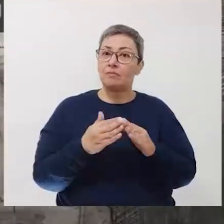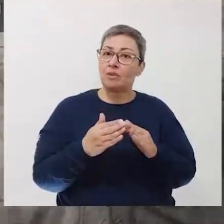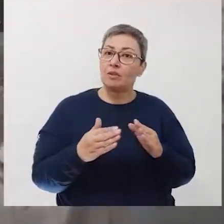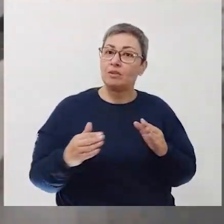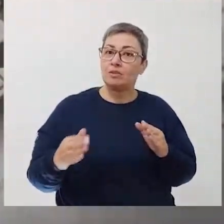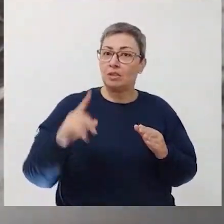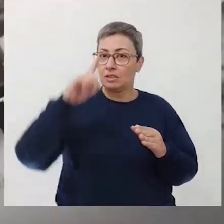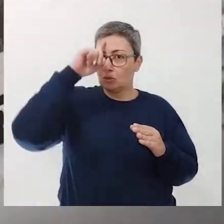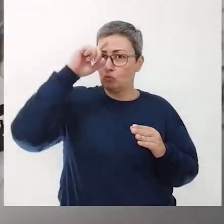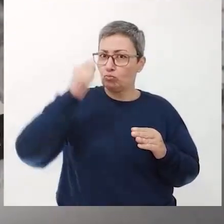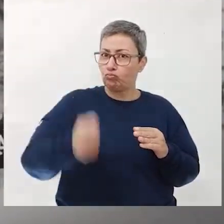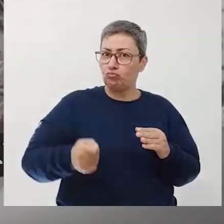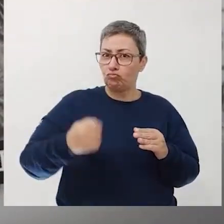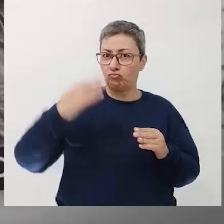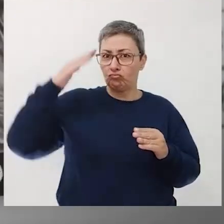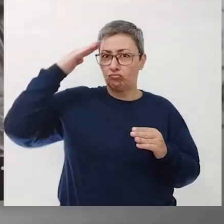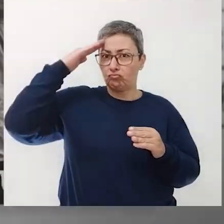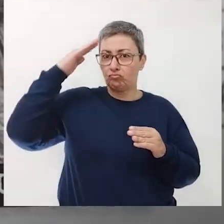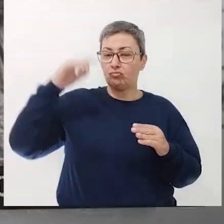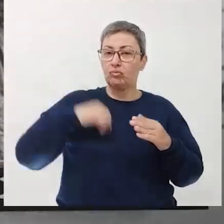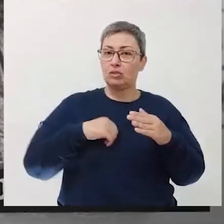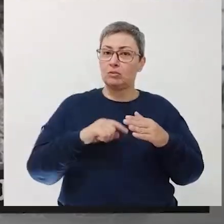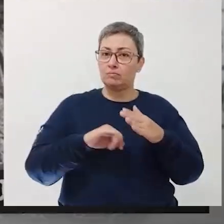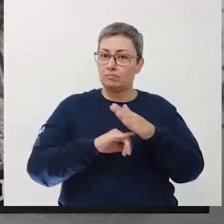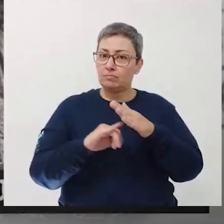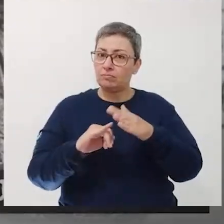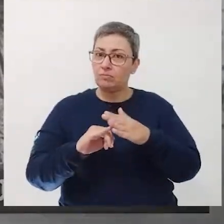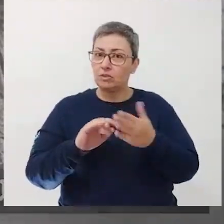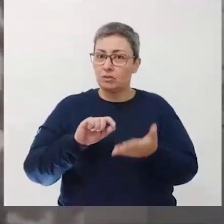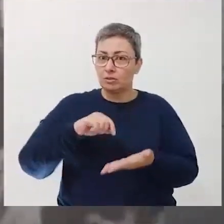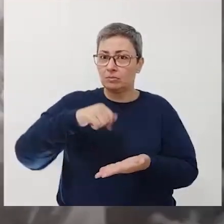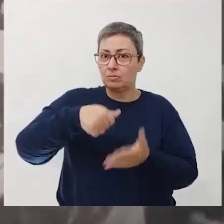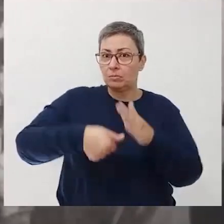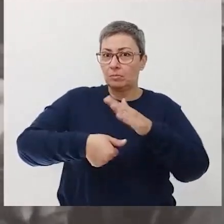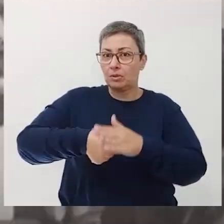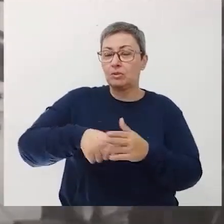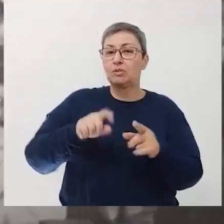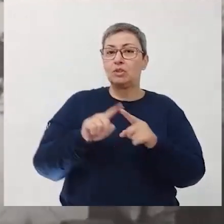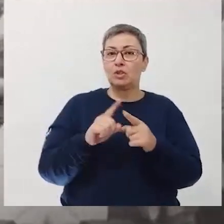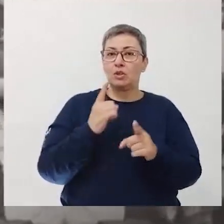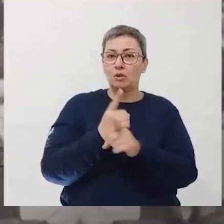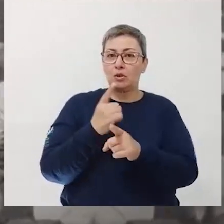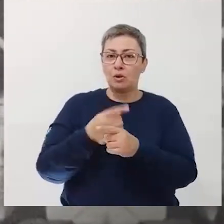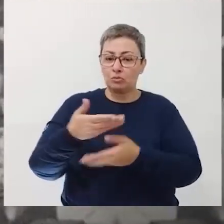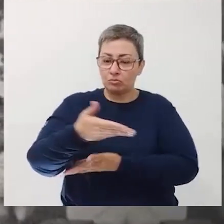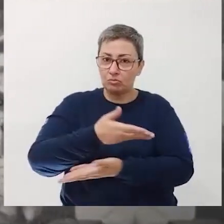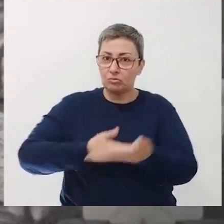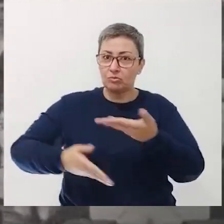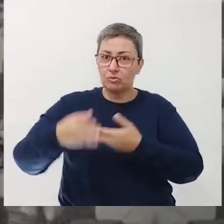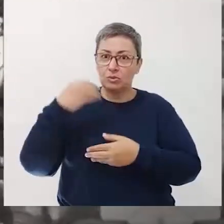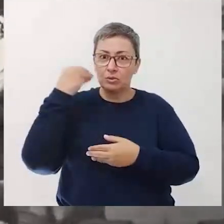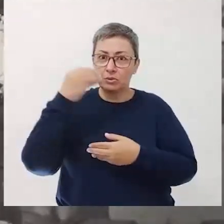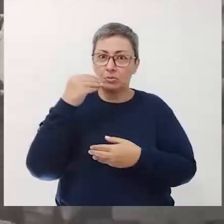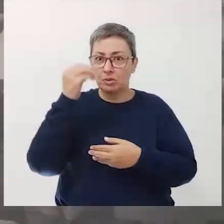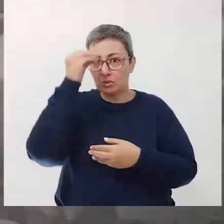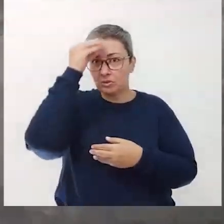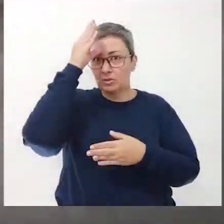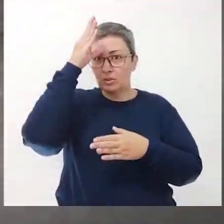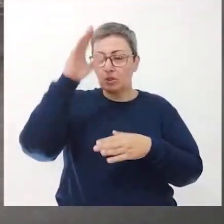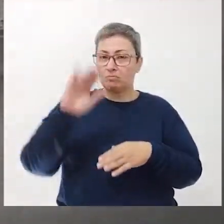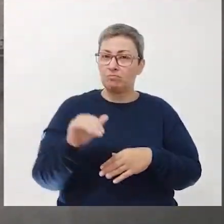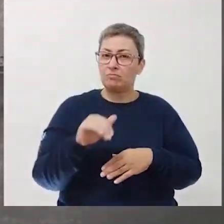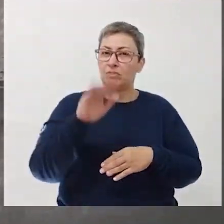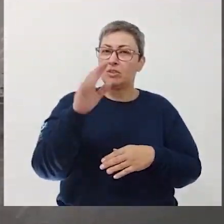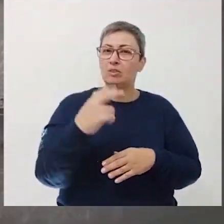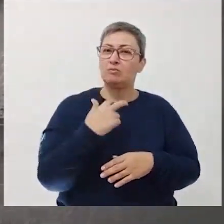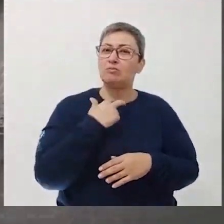Durante a ditadura militar, a entidade foi um grande polo de encontros, trocas de experiências e conhecimentos, se tornando